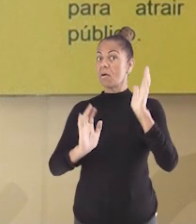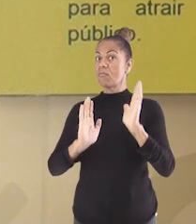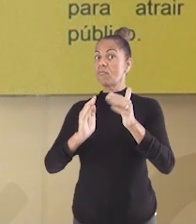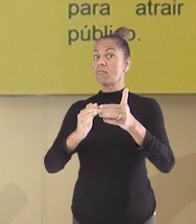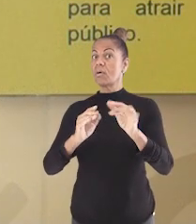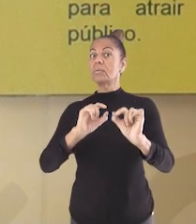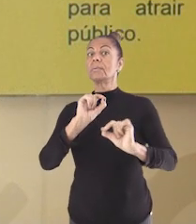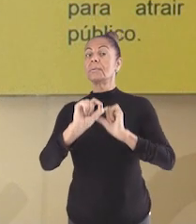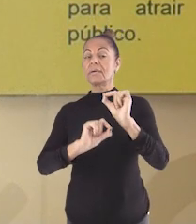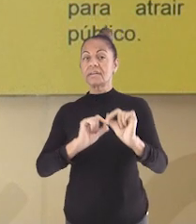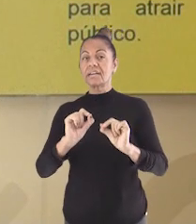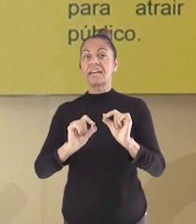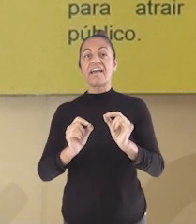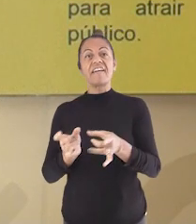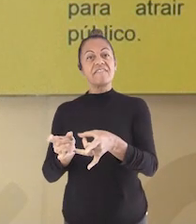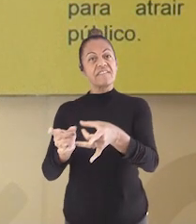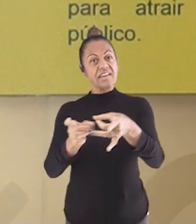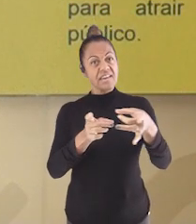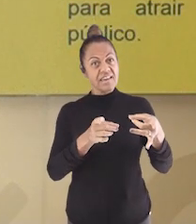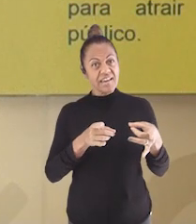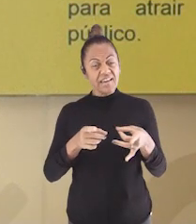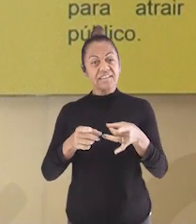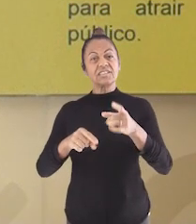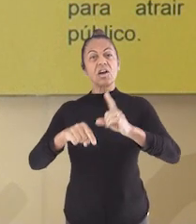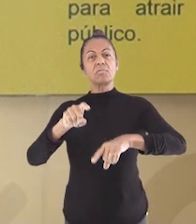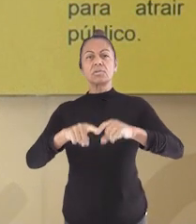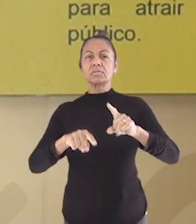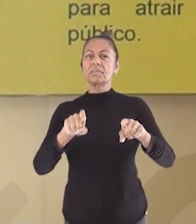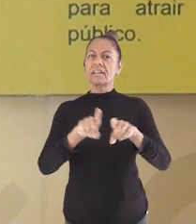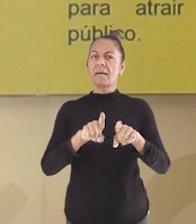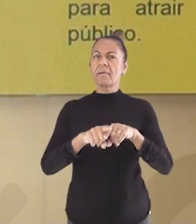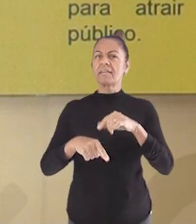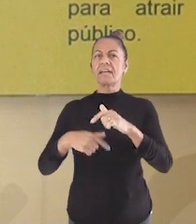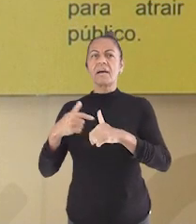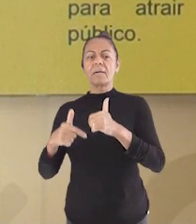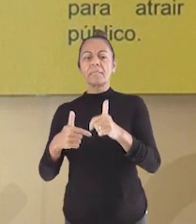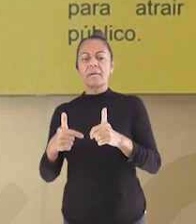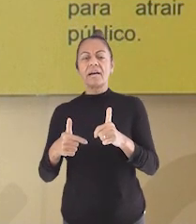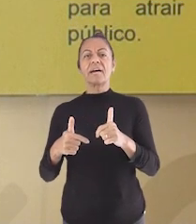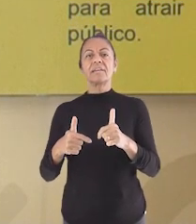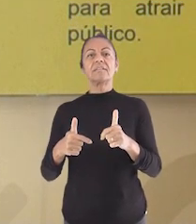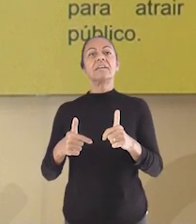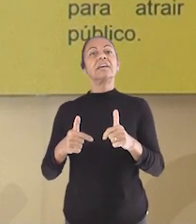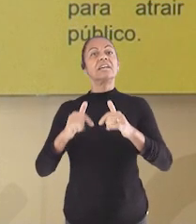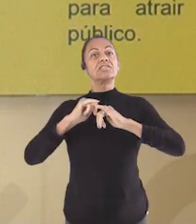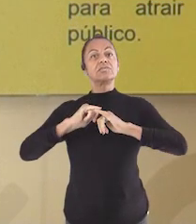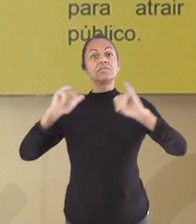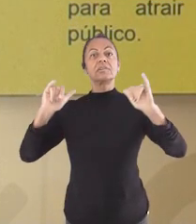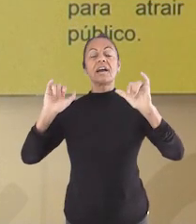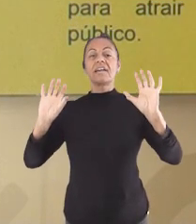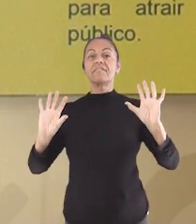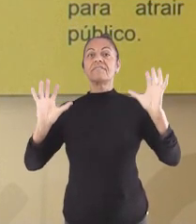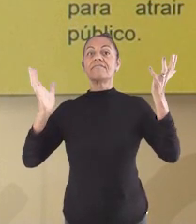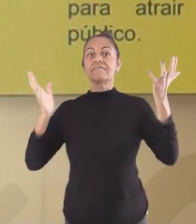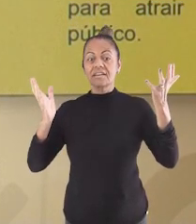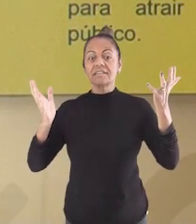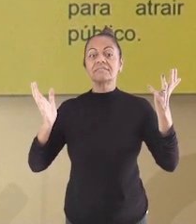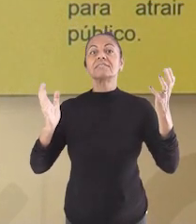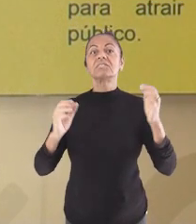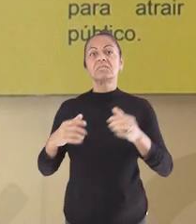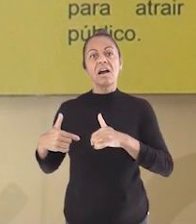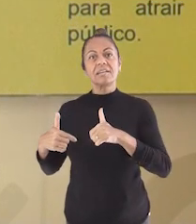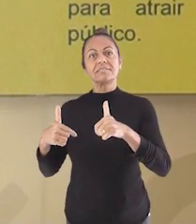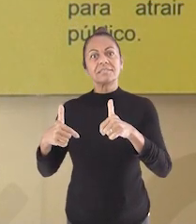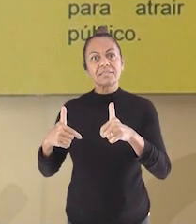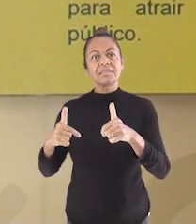principal função é promover a venda de um produto ou serviço, divulgar eventos e promover uma ação.